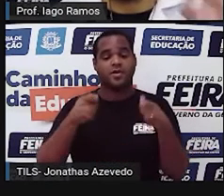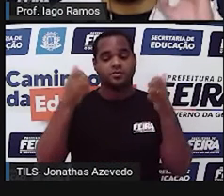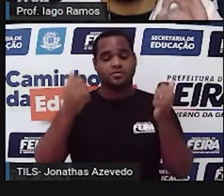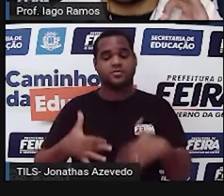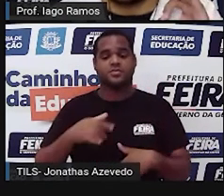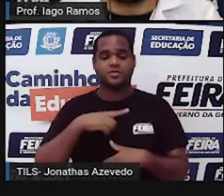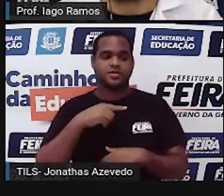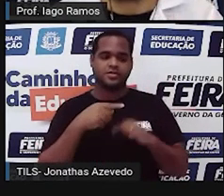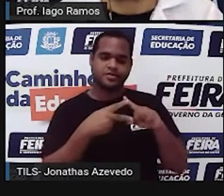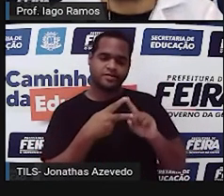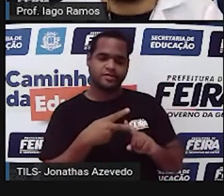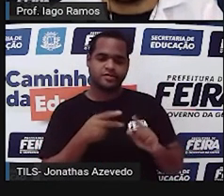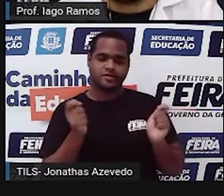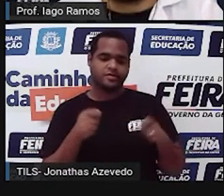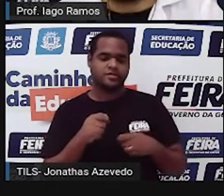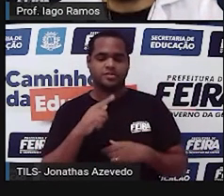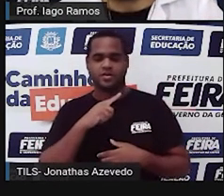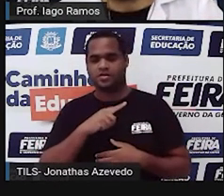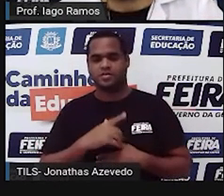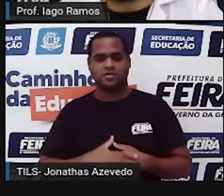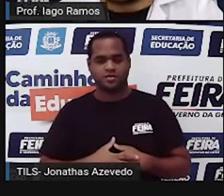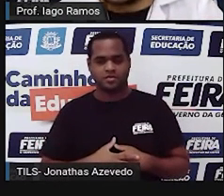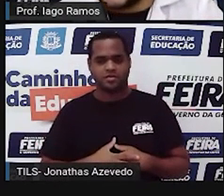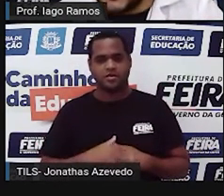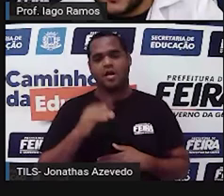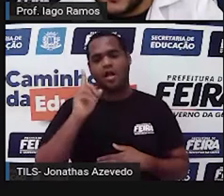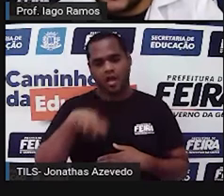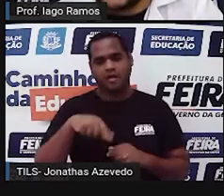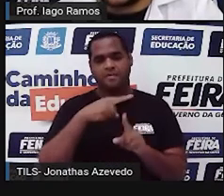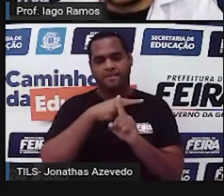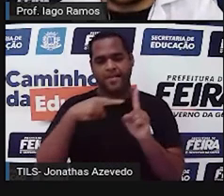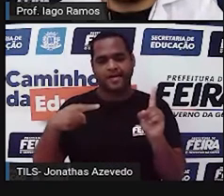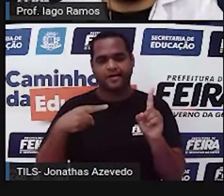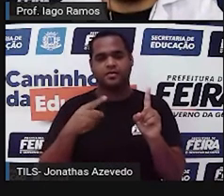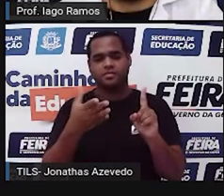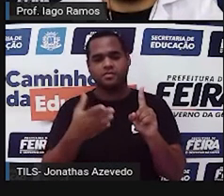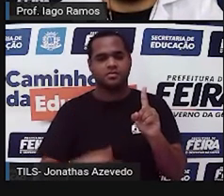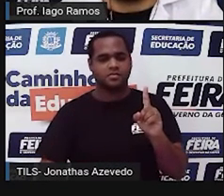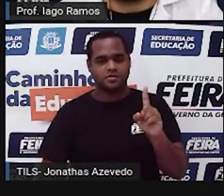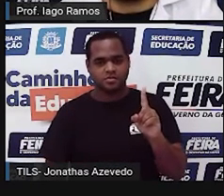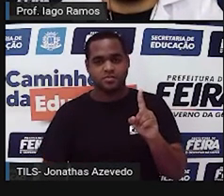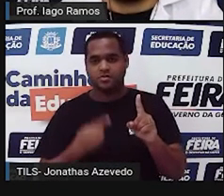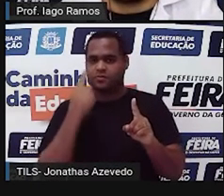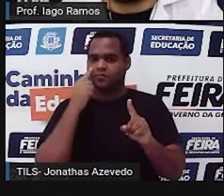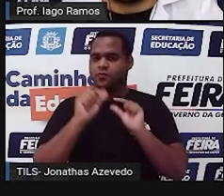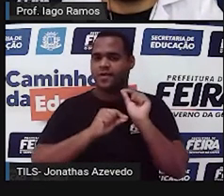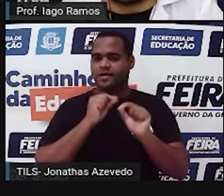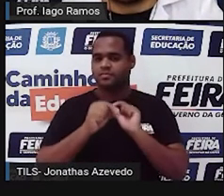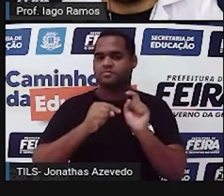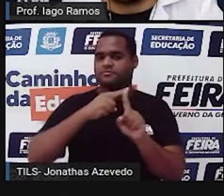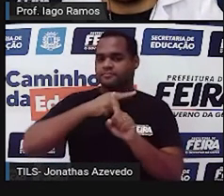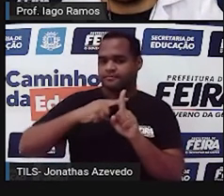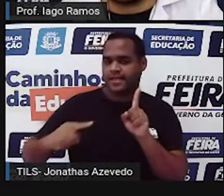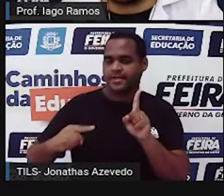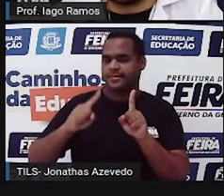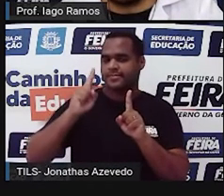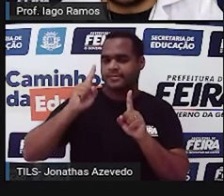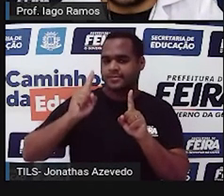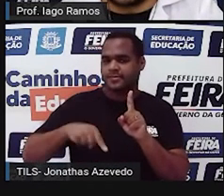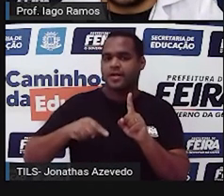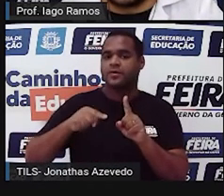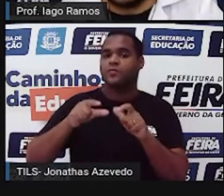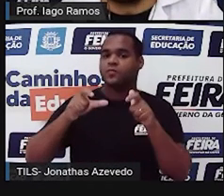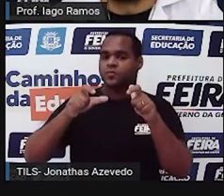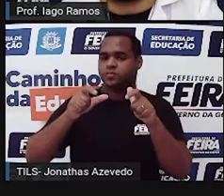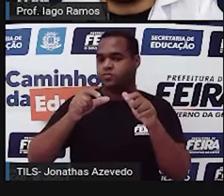foi da seguinte forma. Foi a metade, olha só onde é que eu estou lendo, foi a metade do